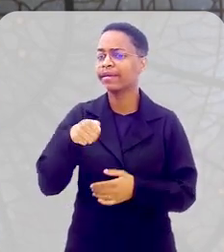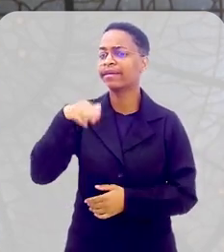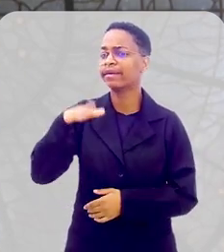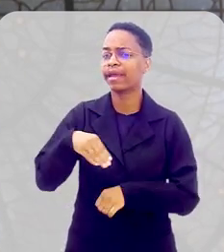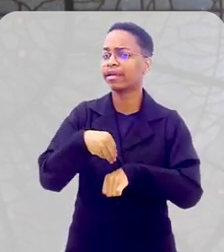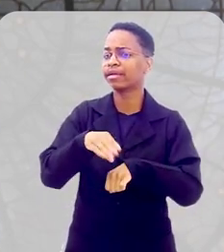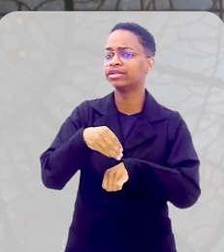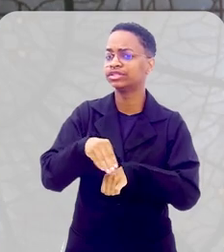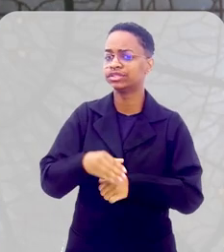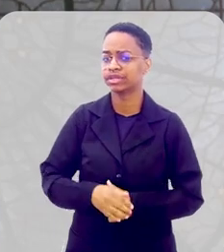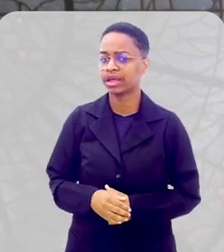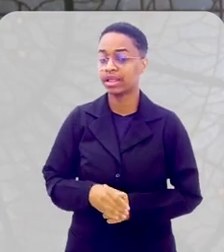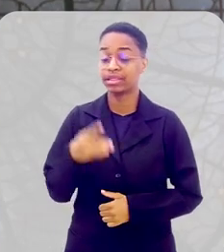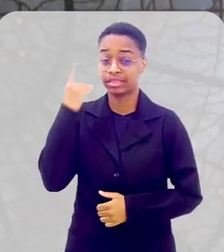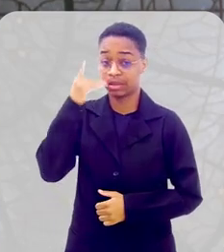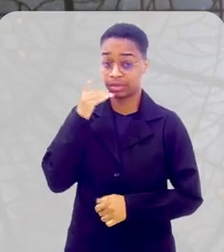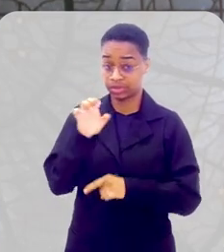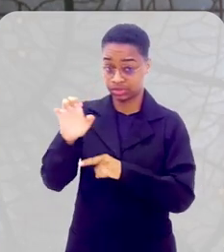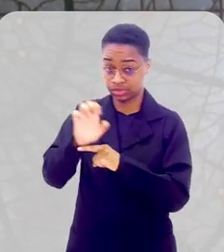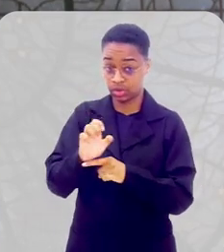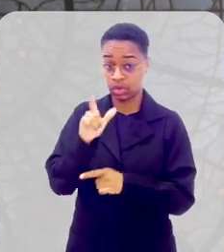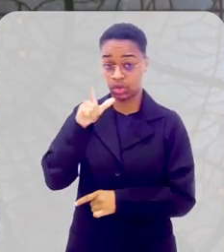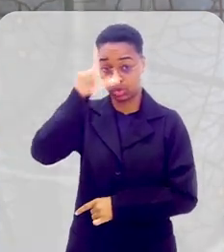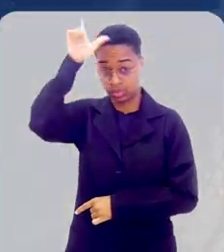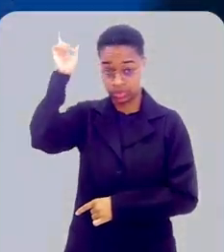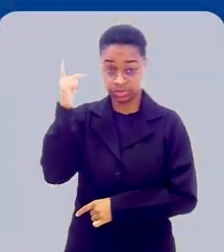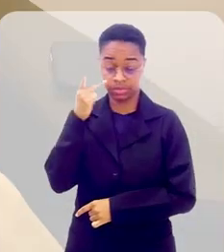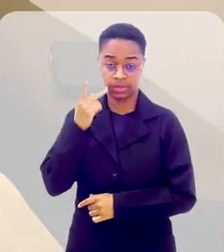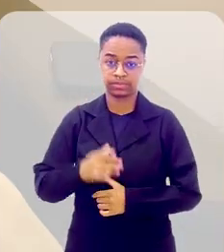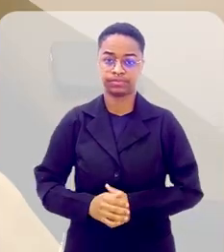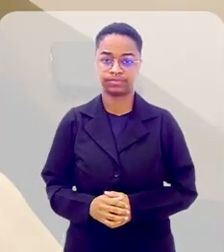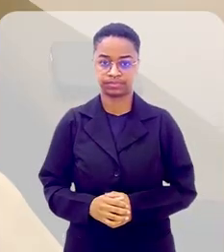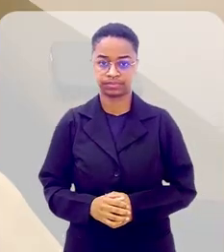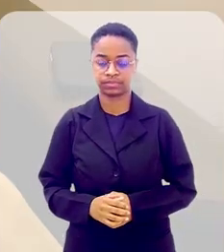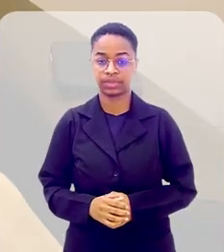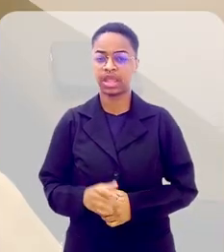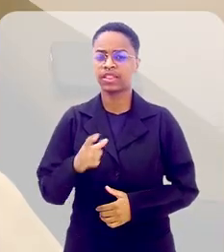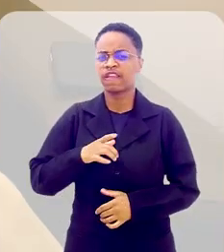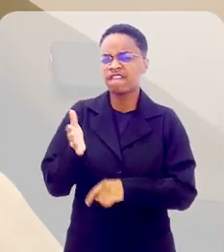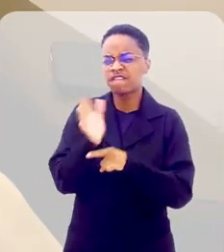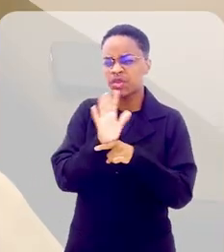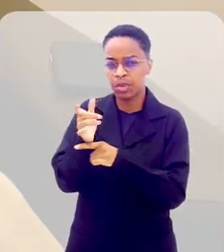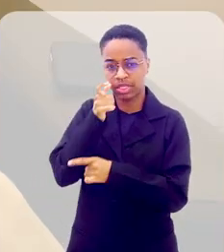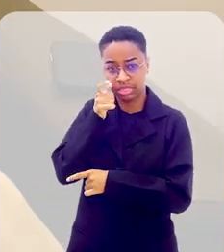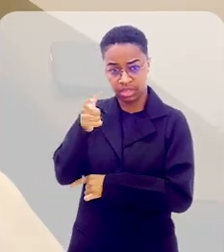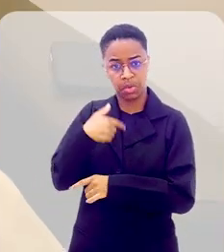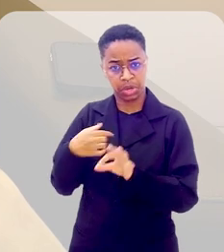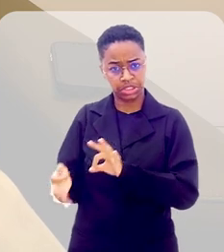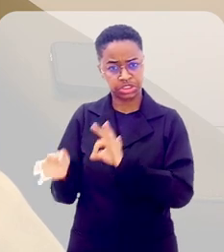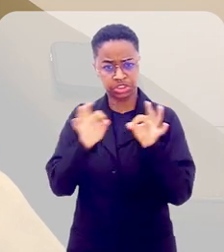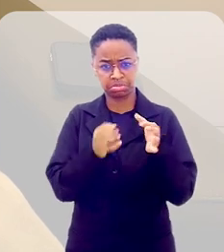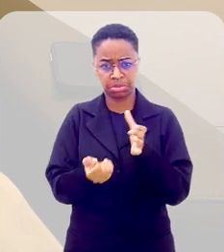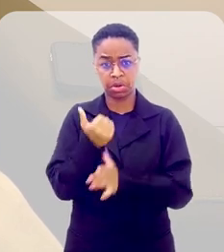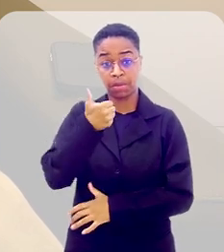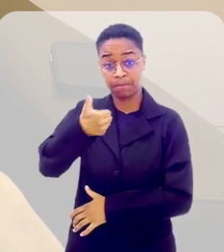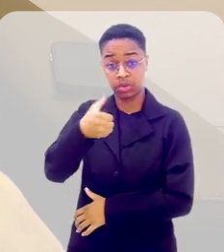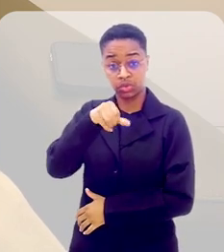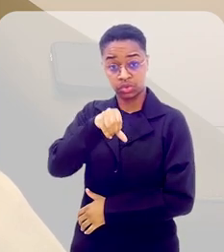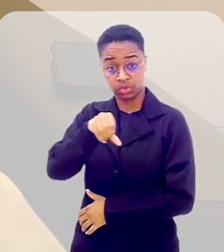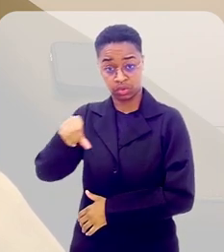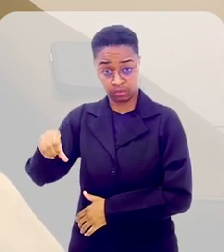trazer a dica é o deputado estadual Luiz Paulo. Um filme muito interessante que vi, produzido em